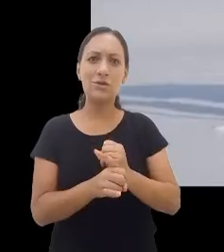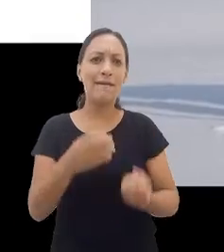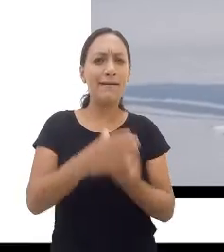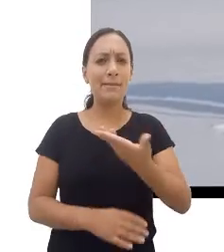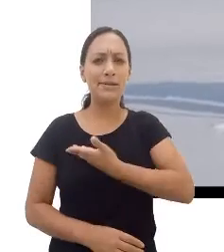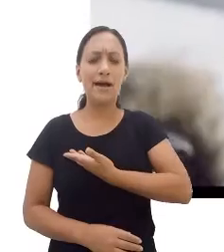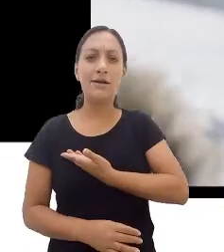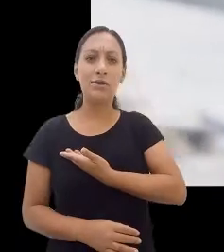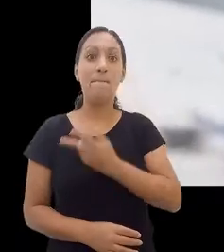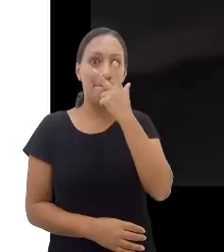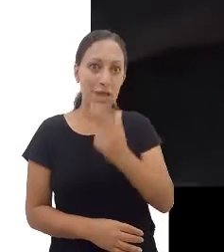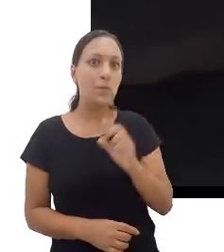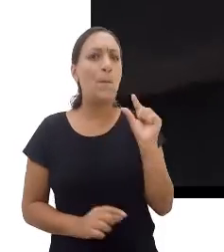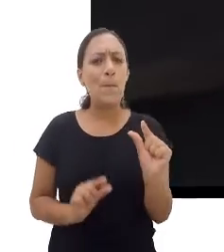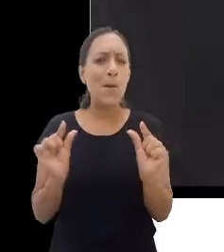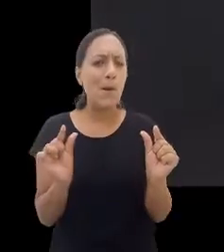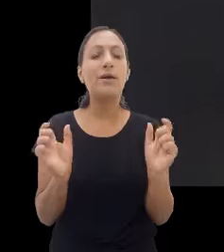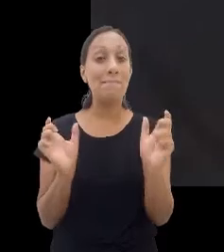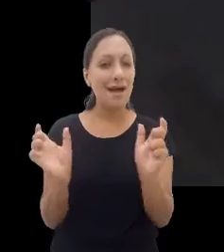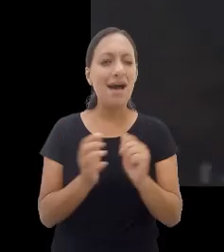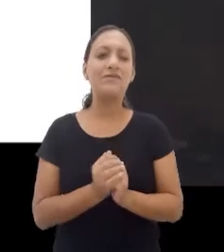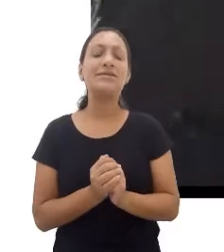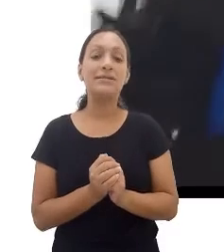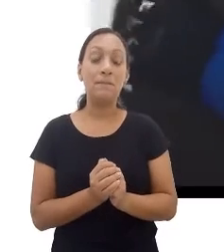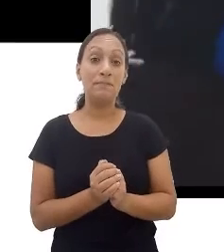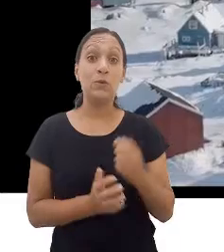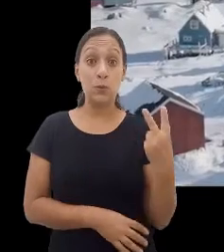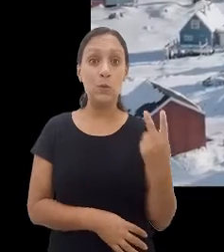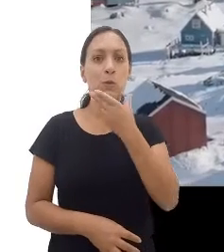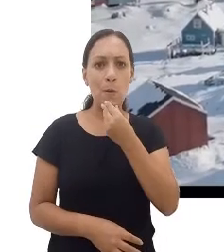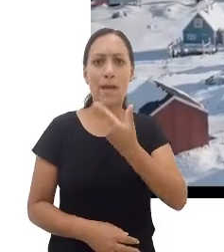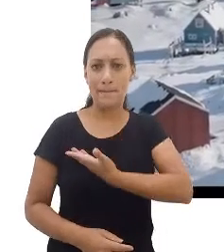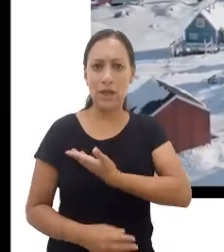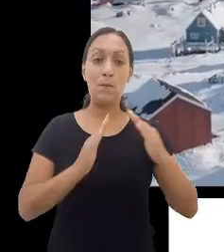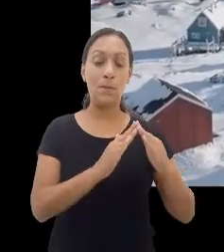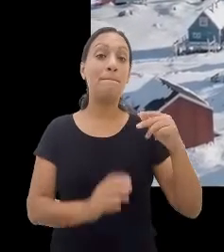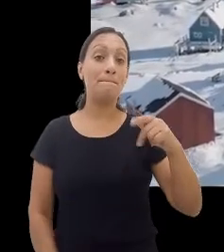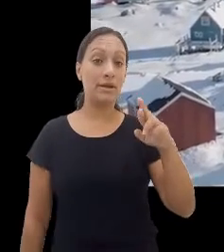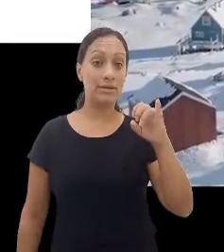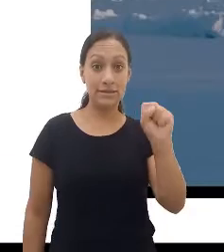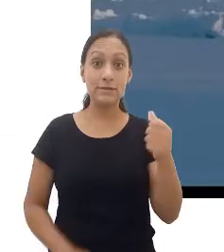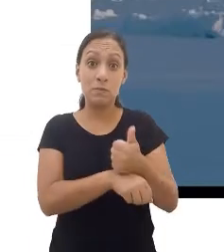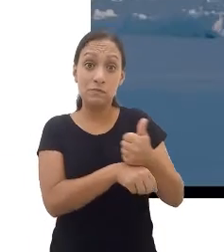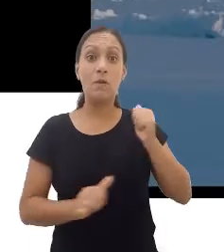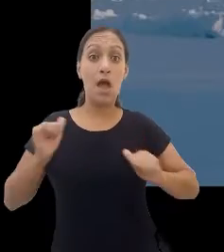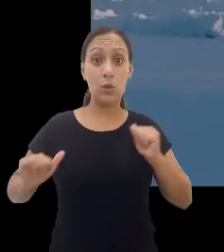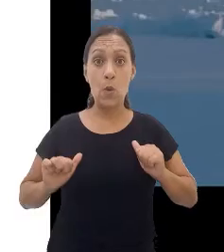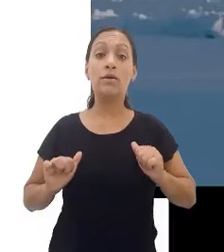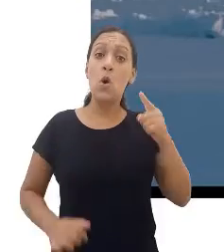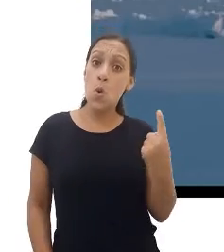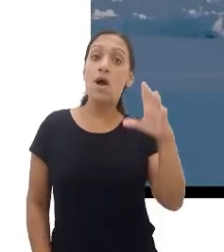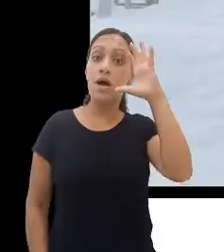conta a história de dois amigos, ambos chamados Thomas, que vivem em Paris como atores e decidem visitar o pai de um deles, que mora em uma pequena cidade